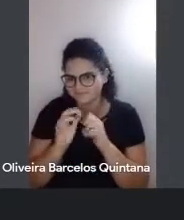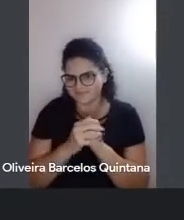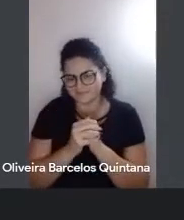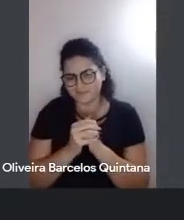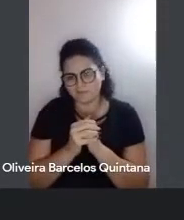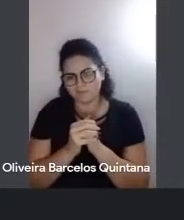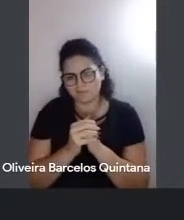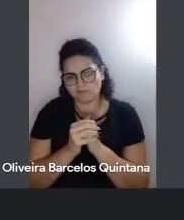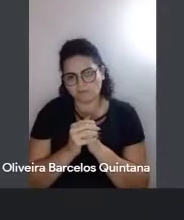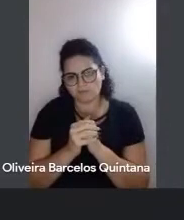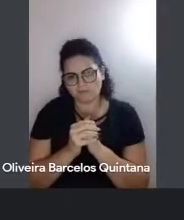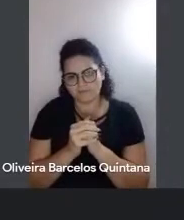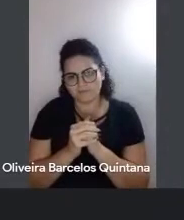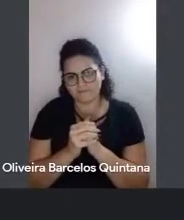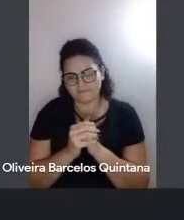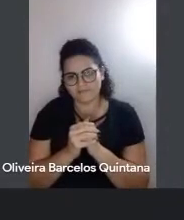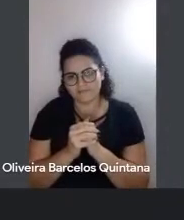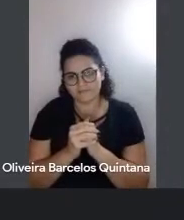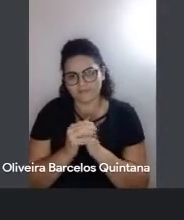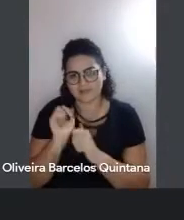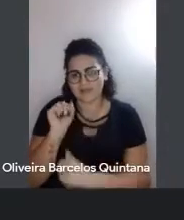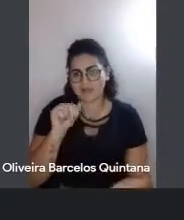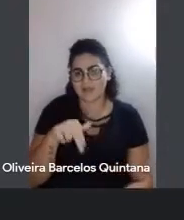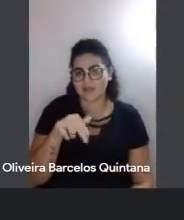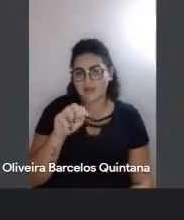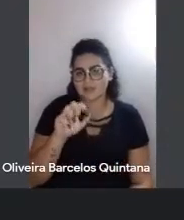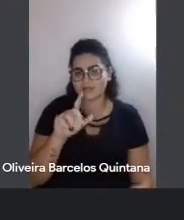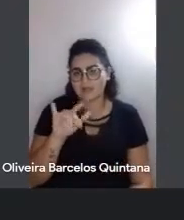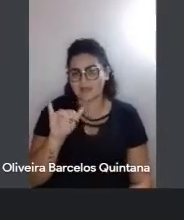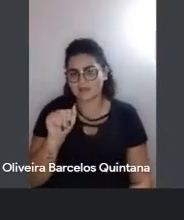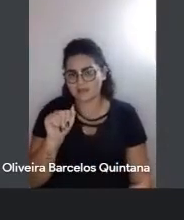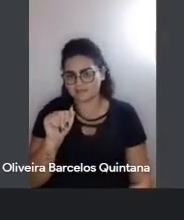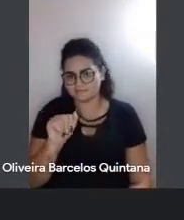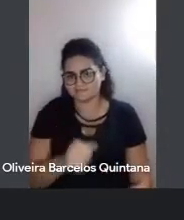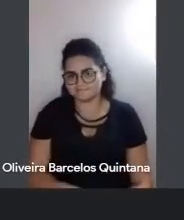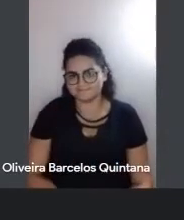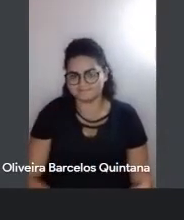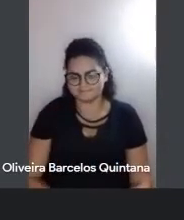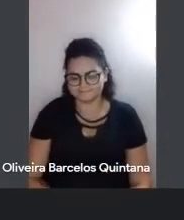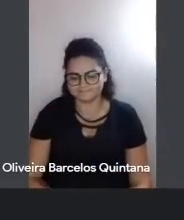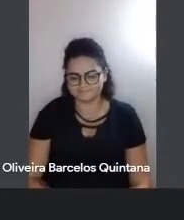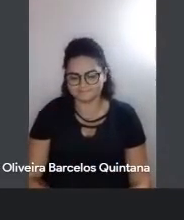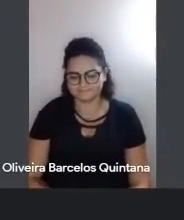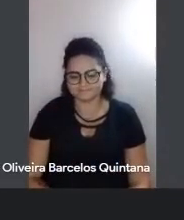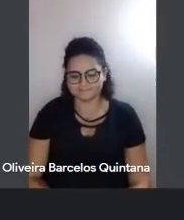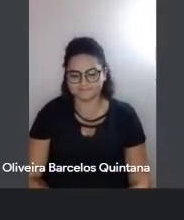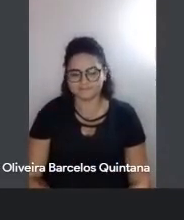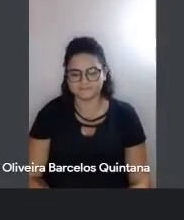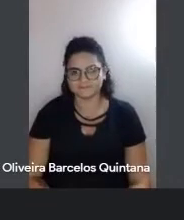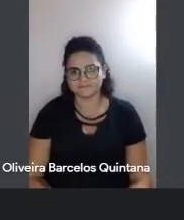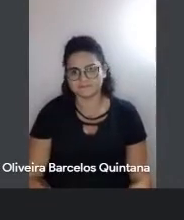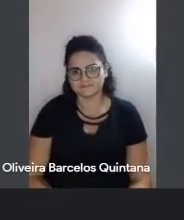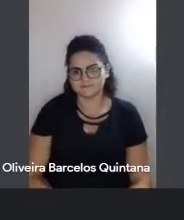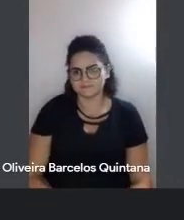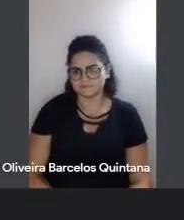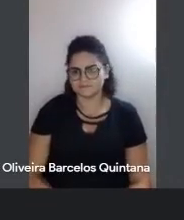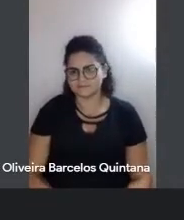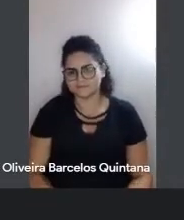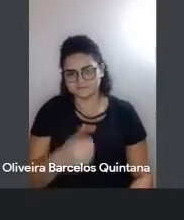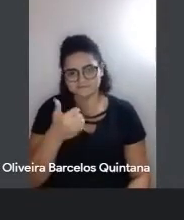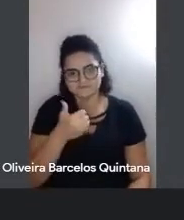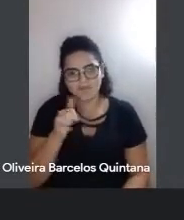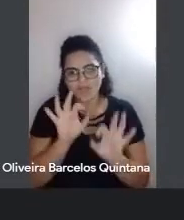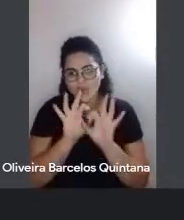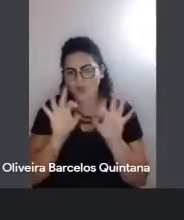Passei imagem, passei imagem. Agora sim, agora está. Bendoca, beijo. Primeiro de tudo, é ótimo